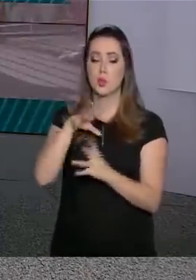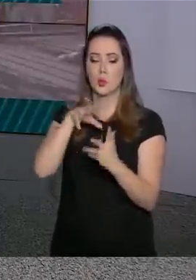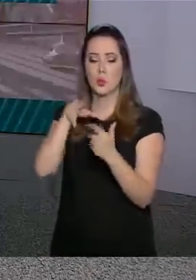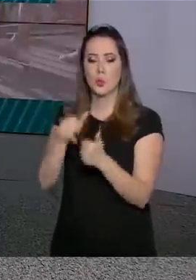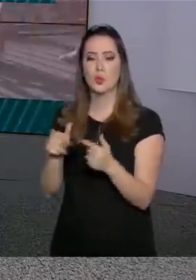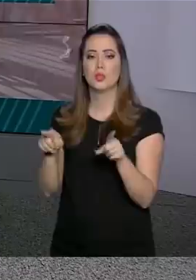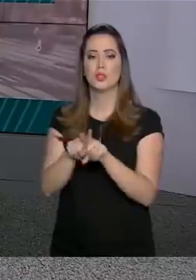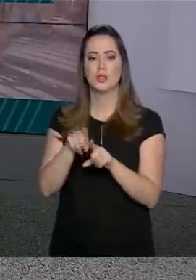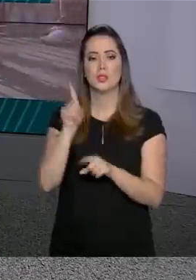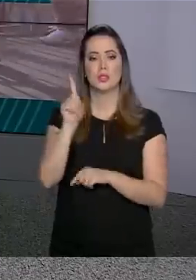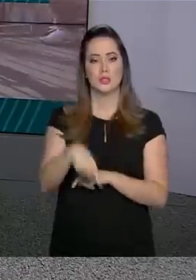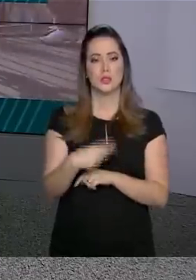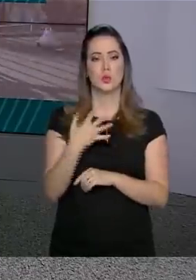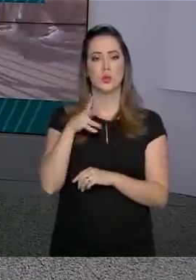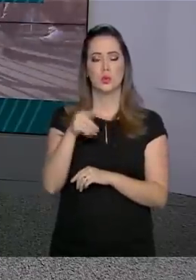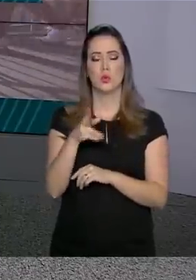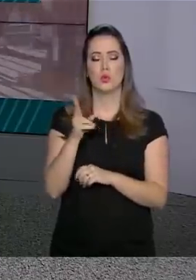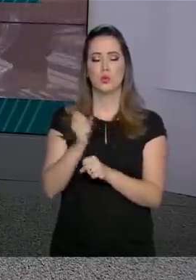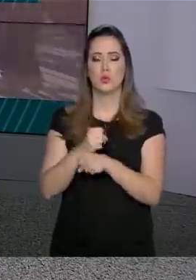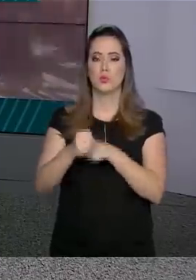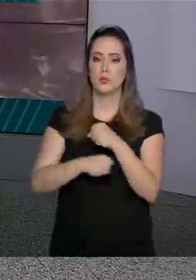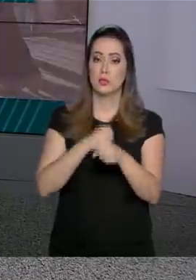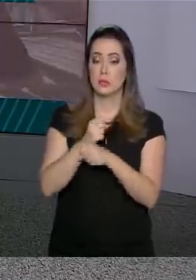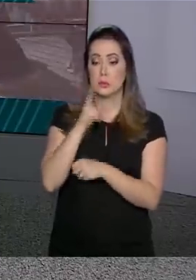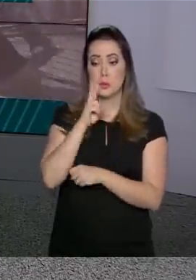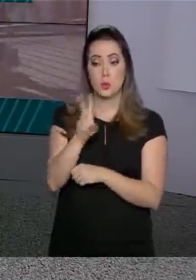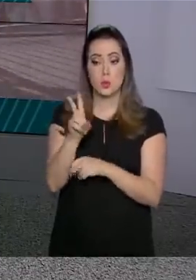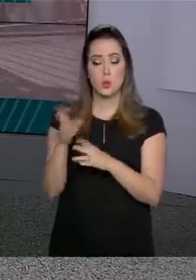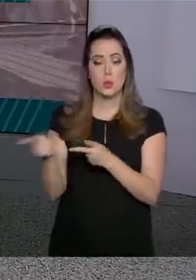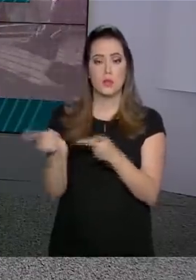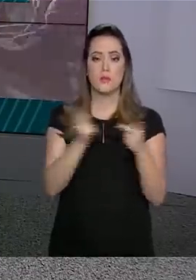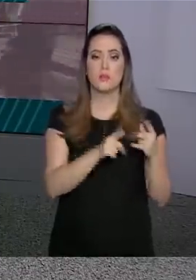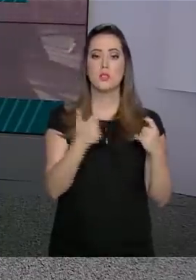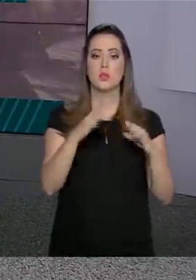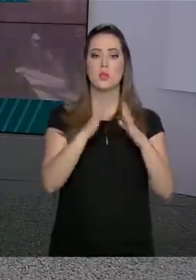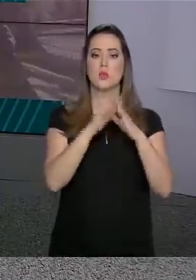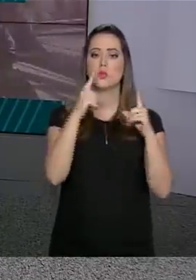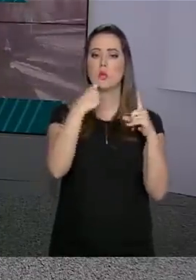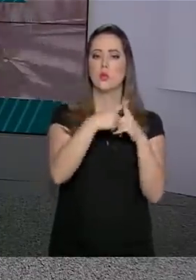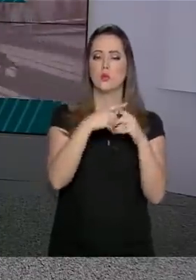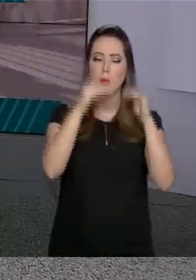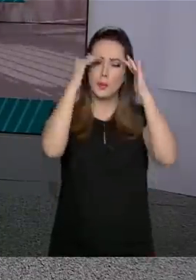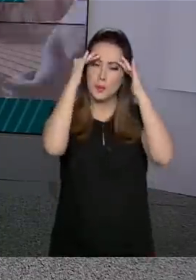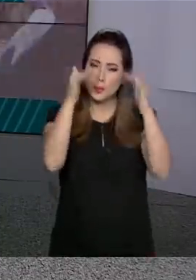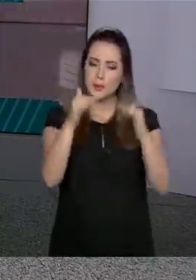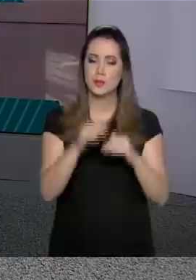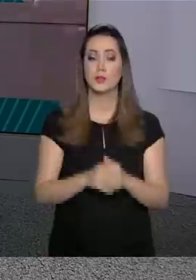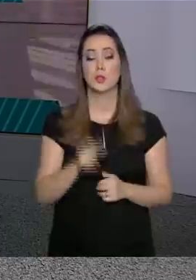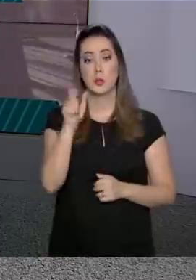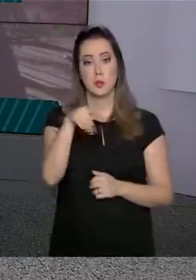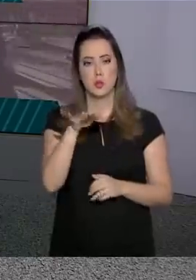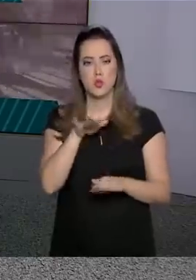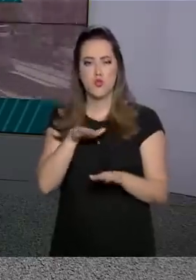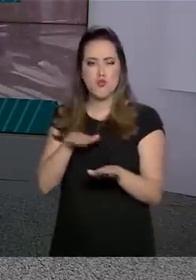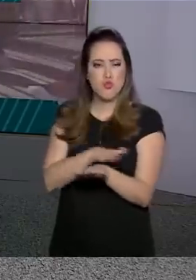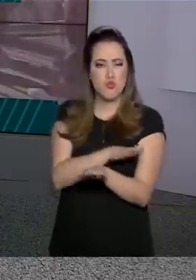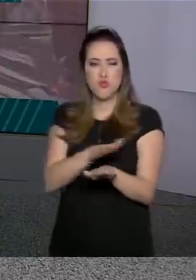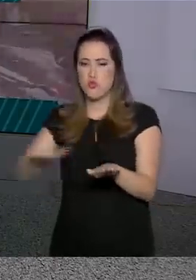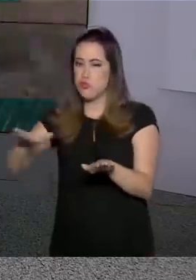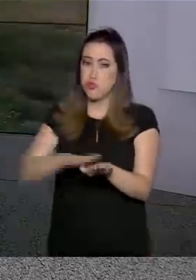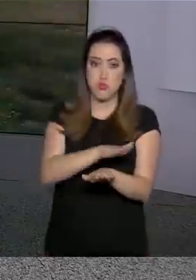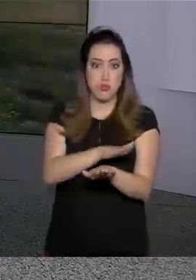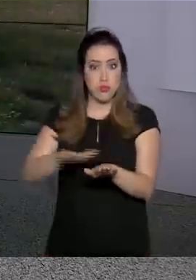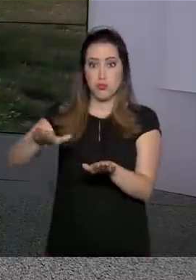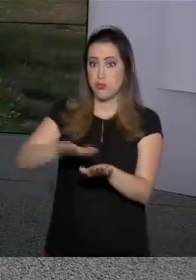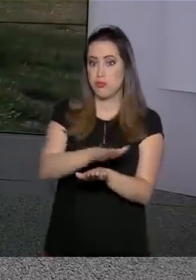os anos, fãs visitam o cemitério do Morumbi para prestar homenagem ao tricampeão brasileiro de Fórmula 1. Vamos então a São Paulo conversar com o